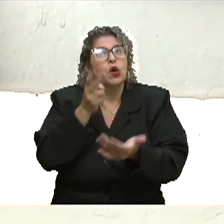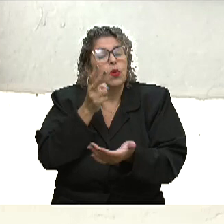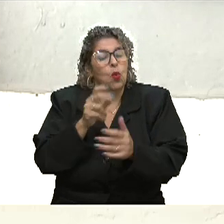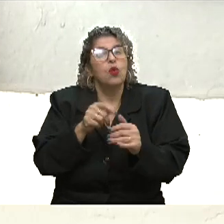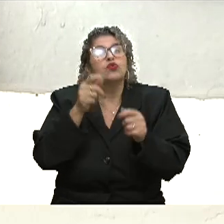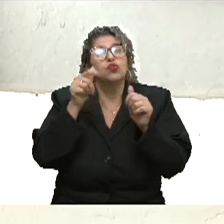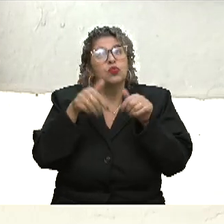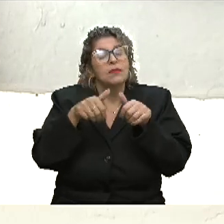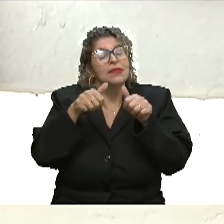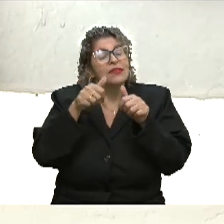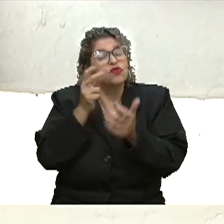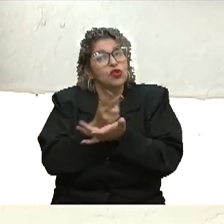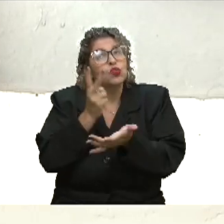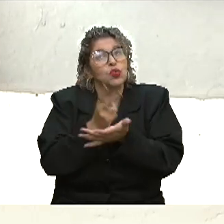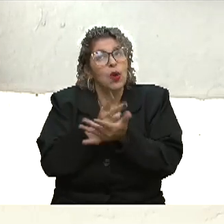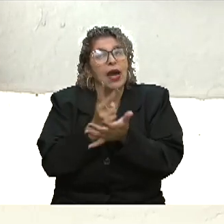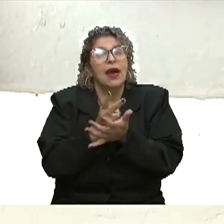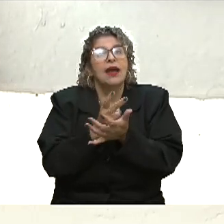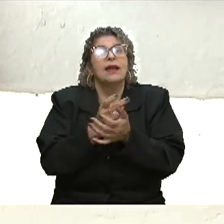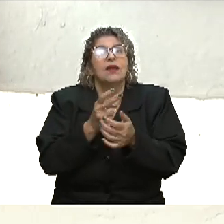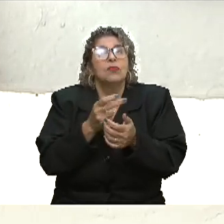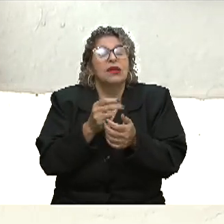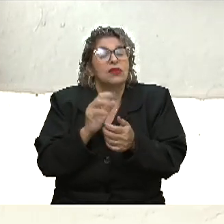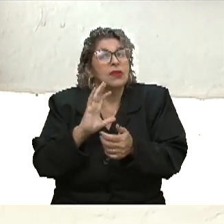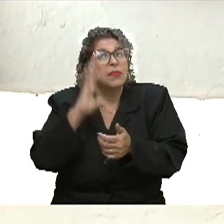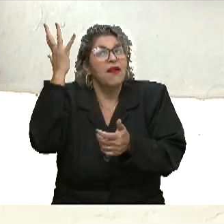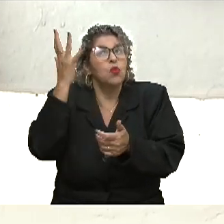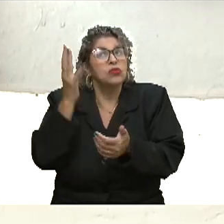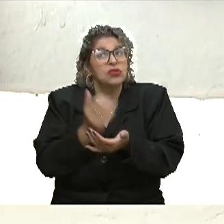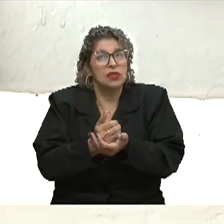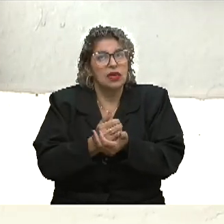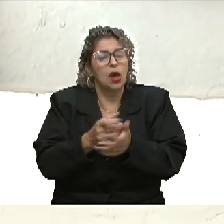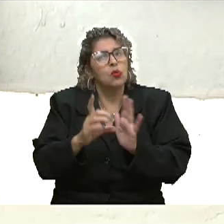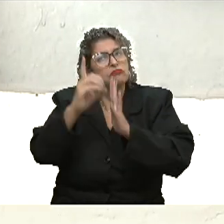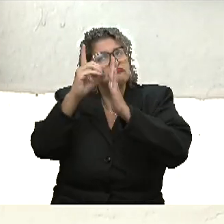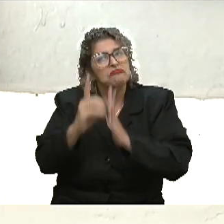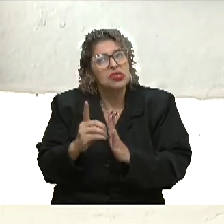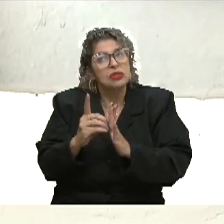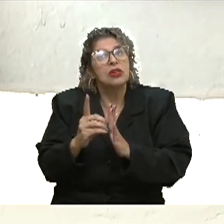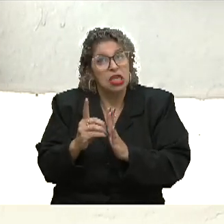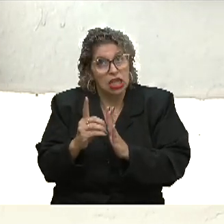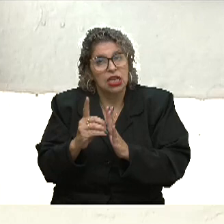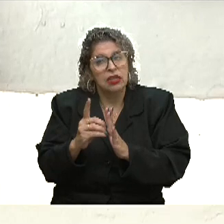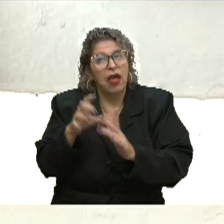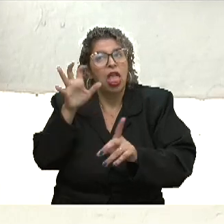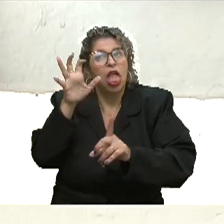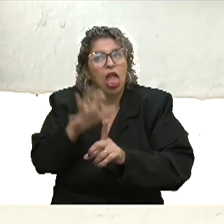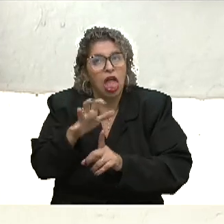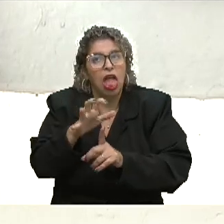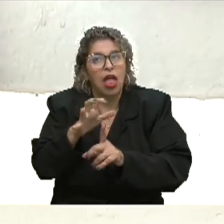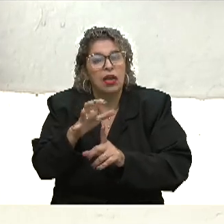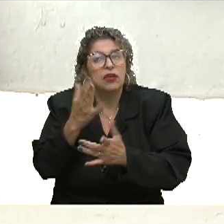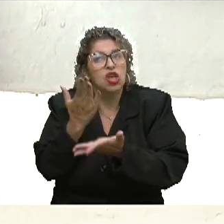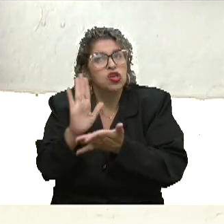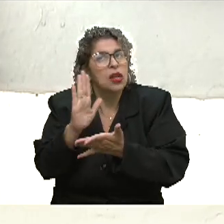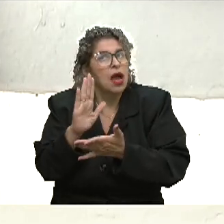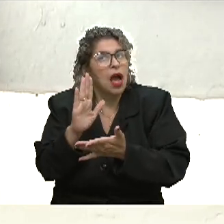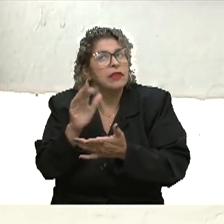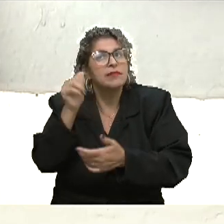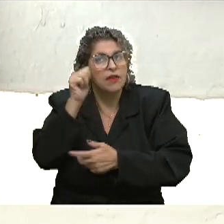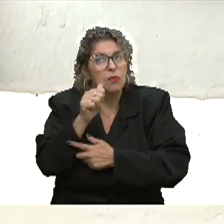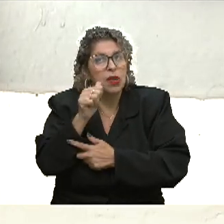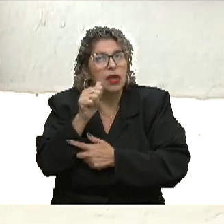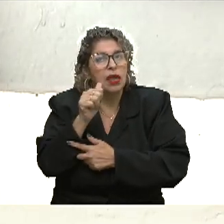conquistou, porque a gente não sabe o que vai acontecer, se talvez alguma coisa, algum direito vai ter uma ameaça de talvez ser retirado da gente.